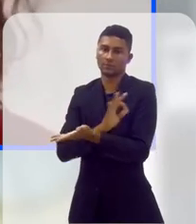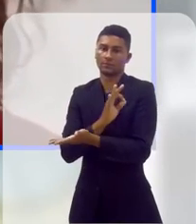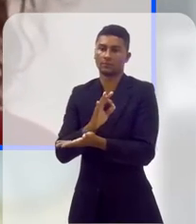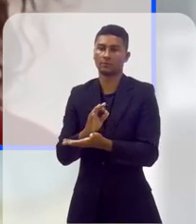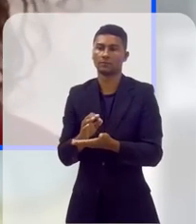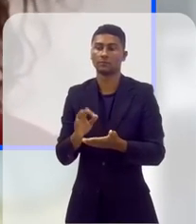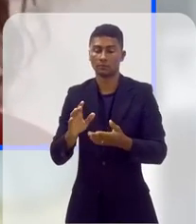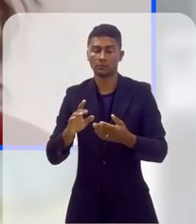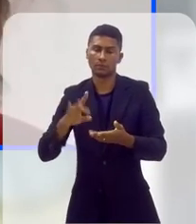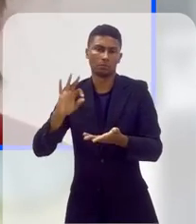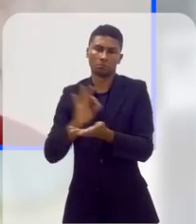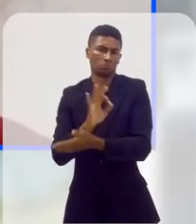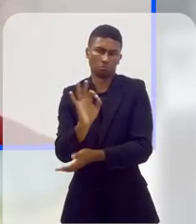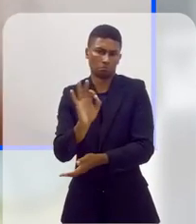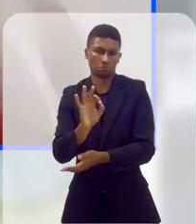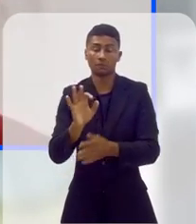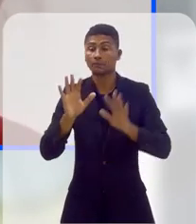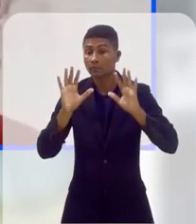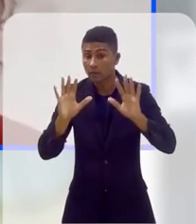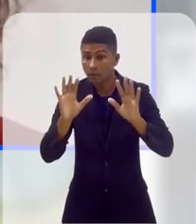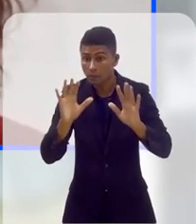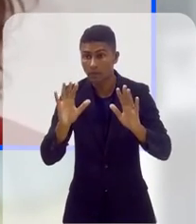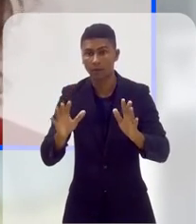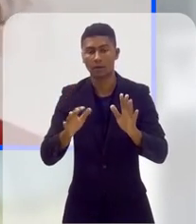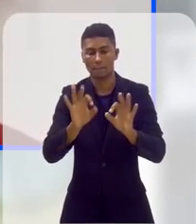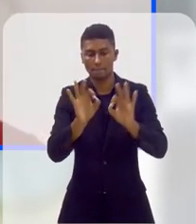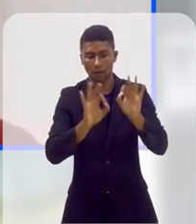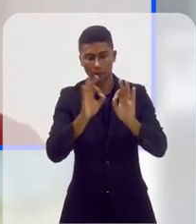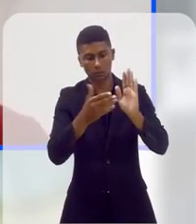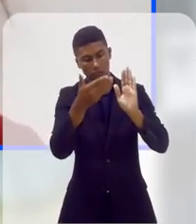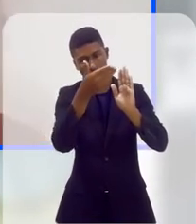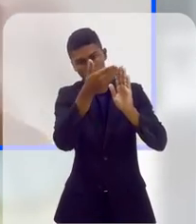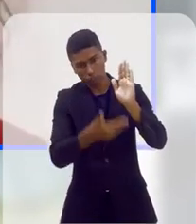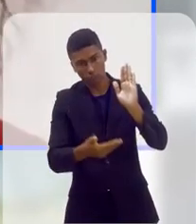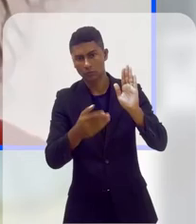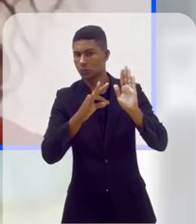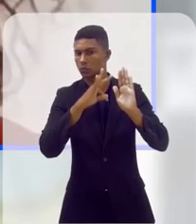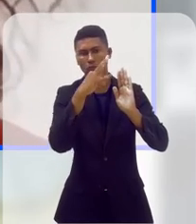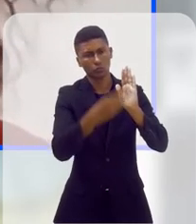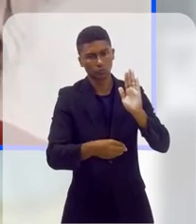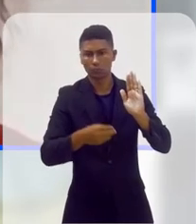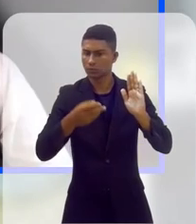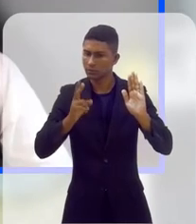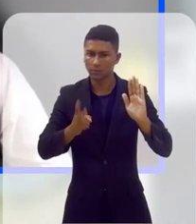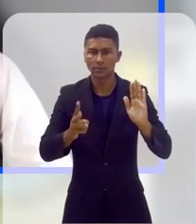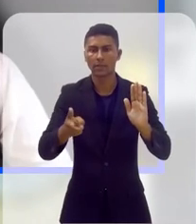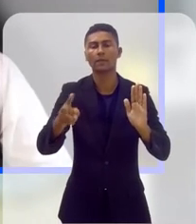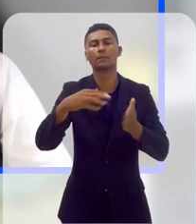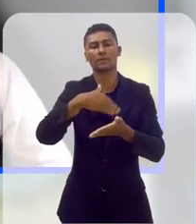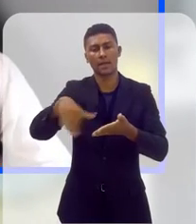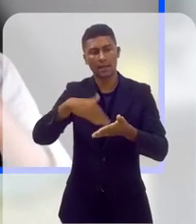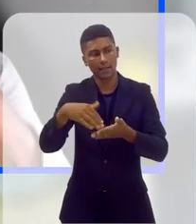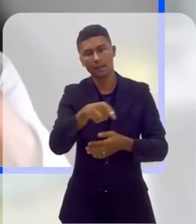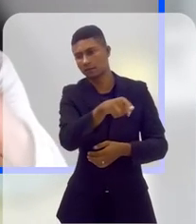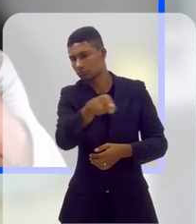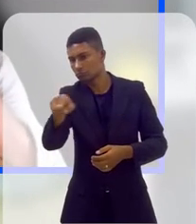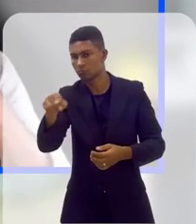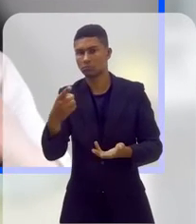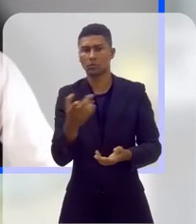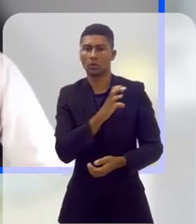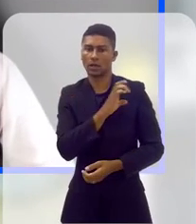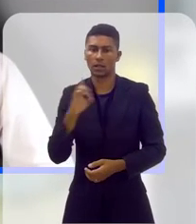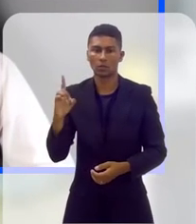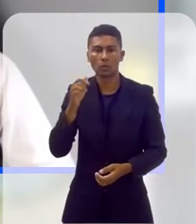com a Coordenadoria de Direitos das Mulheres, com a própria Secretaria de Direitos Humanos, com o enfrentamento à intolerância religiosa, com o trabalho em renda, com